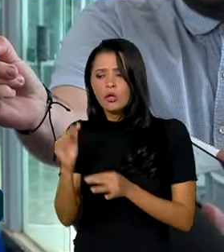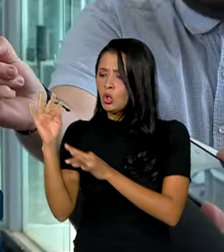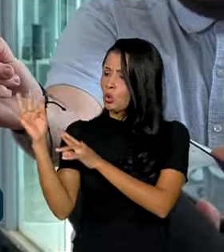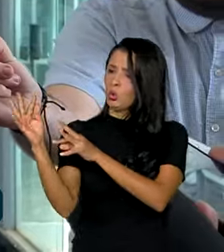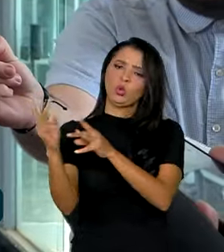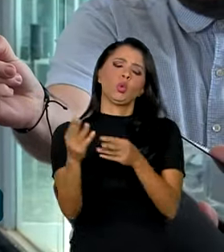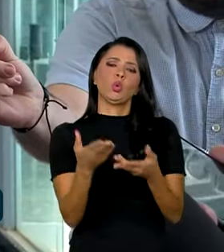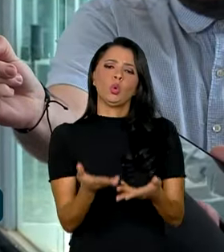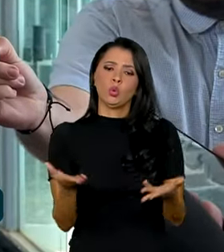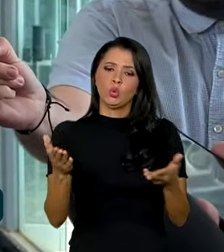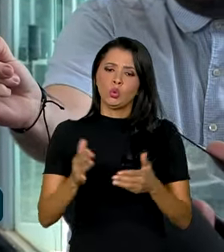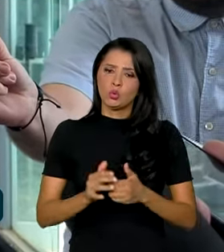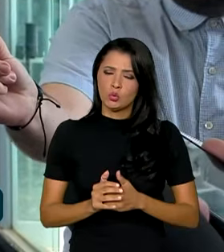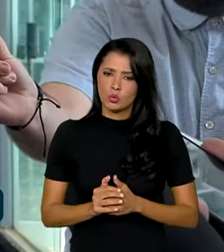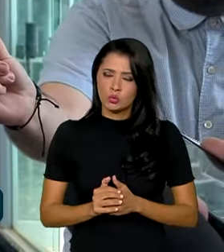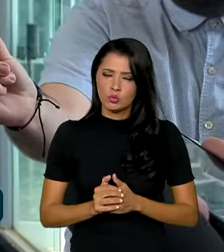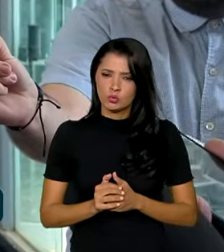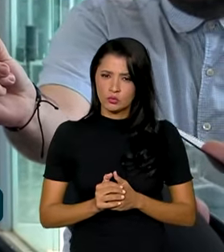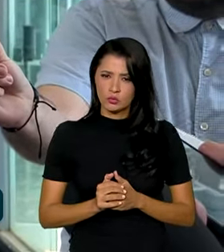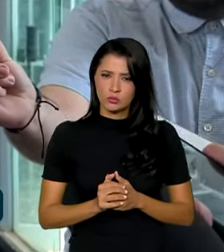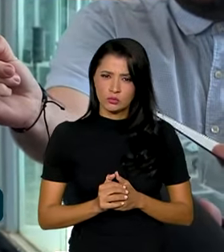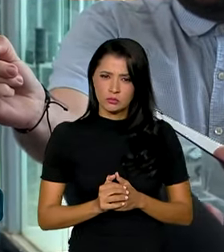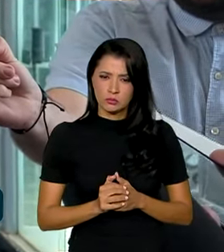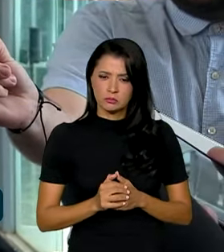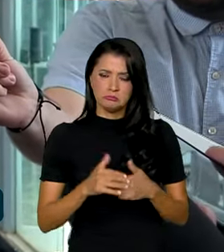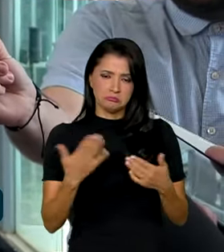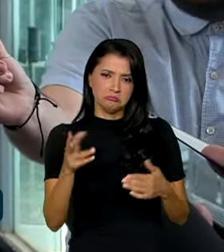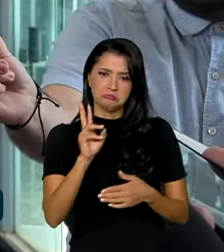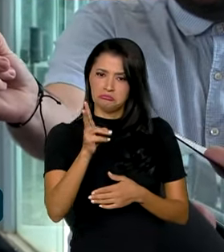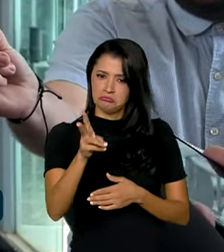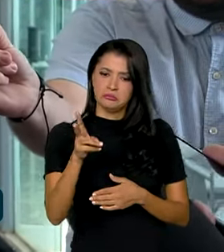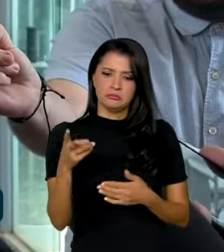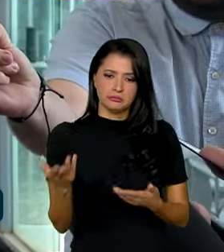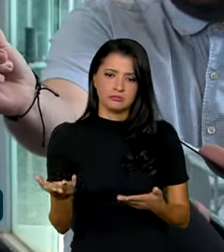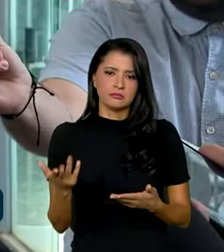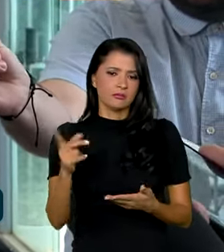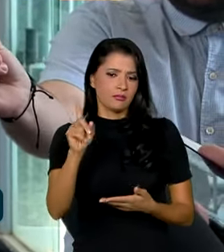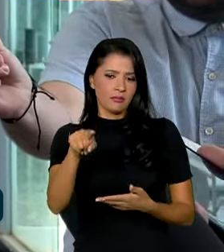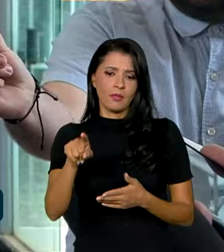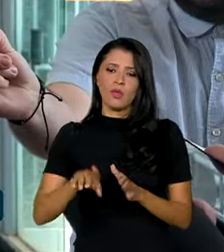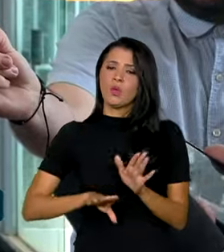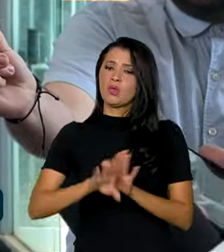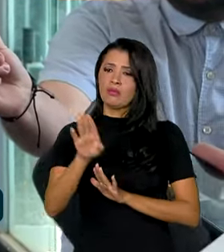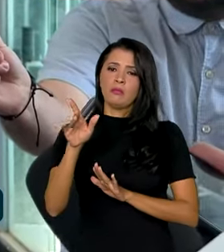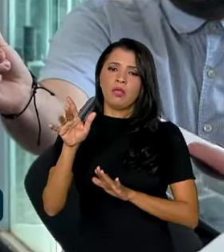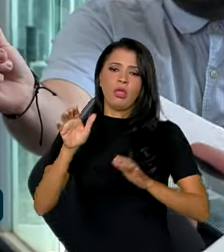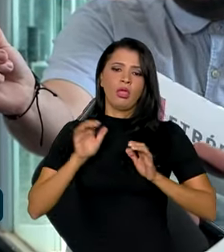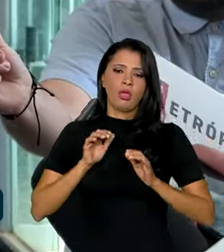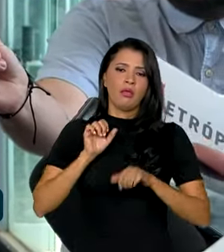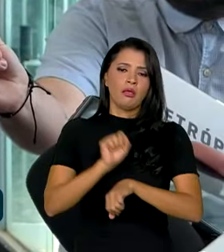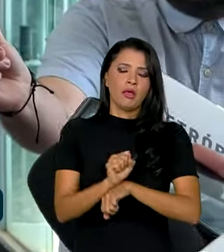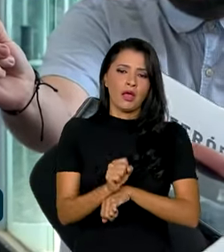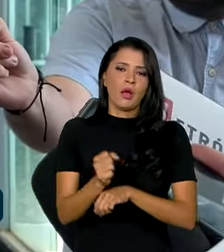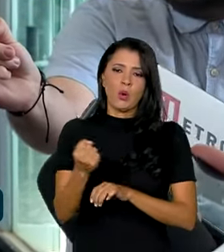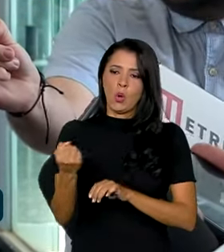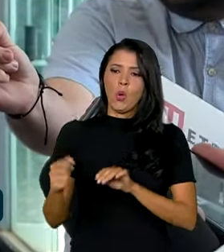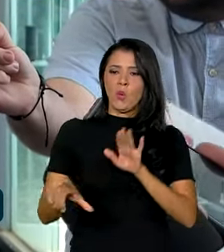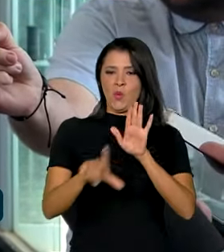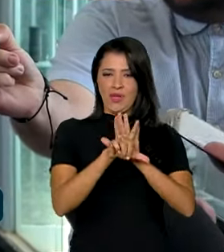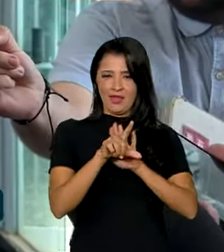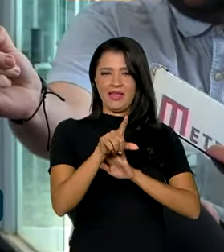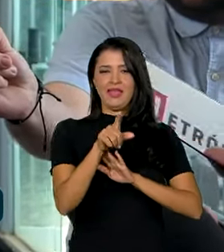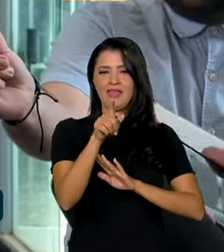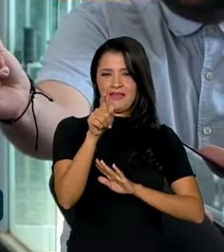os permanecentes, entendeu? O crescimento é o acomoda com o marco fiscal, é o que